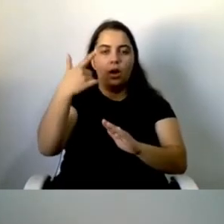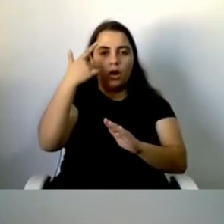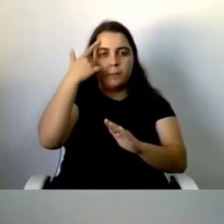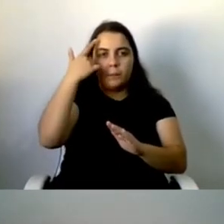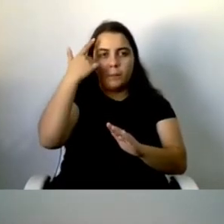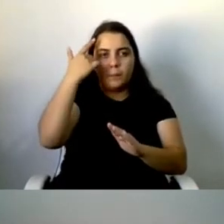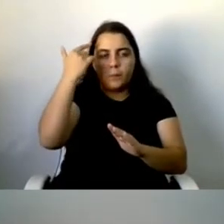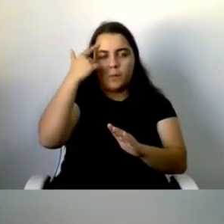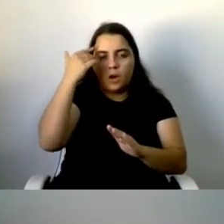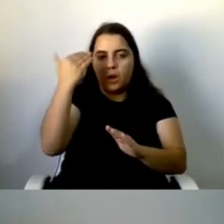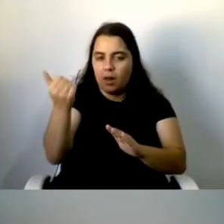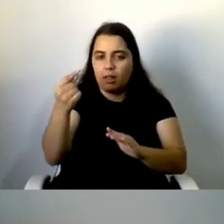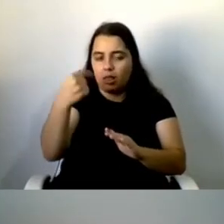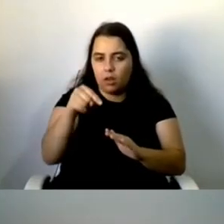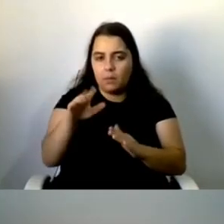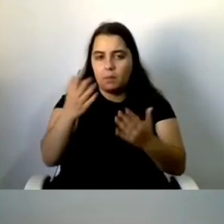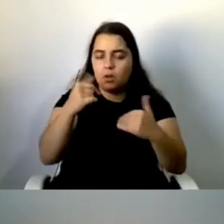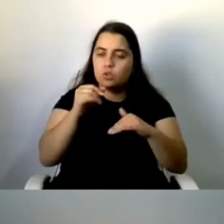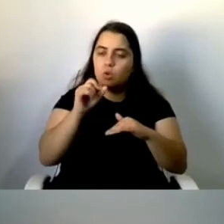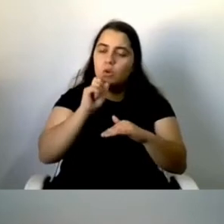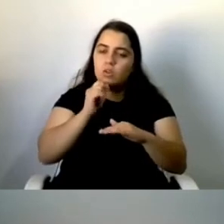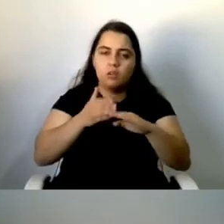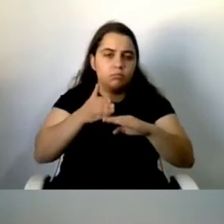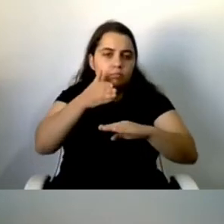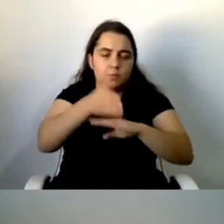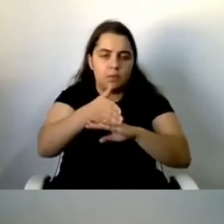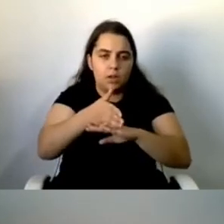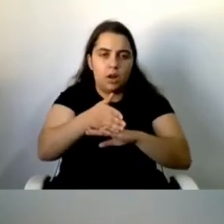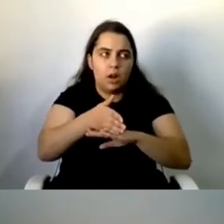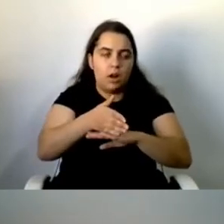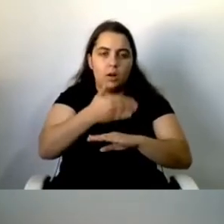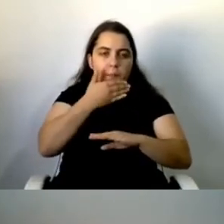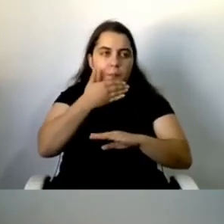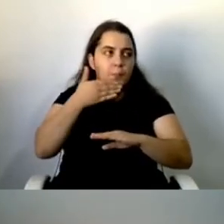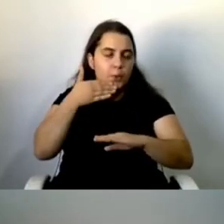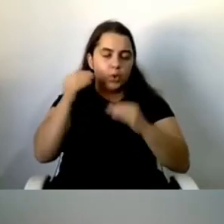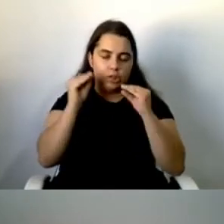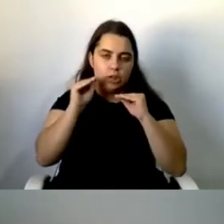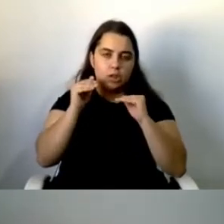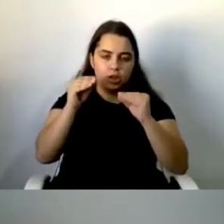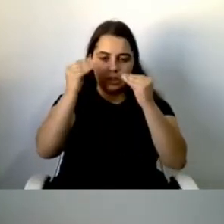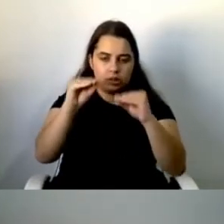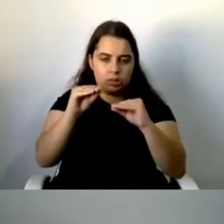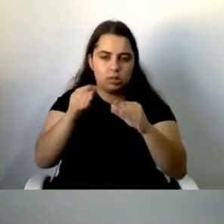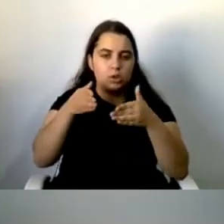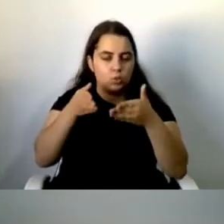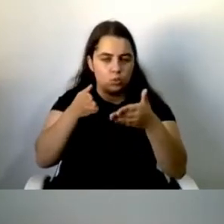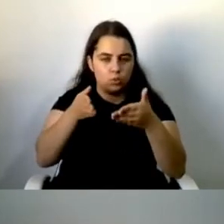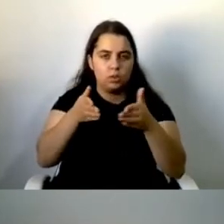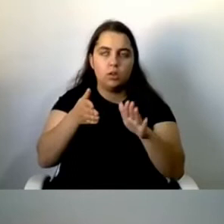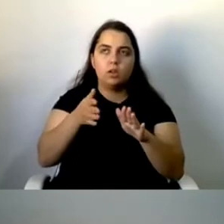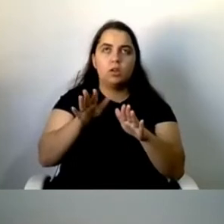fase a intervenção precoce. Eu acredito que, no futuro, eu acredito ter pessoas com